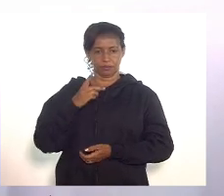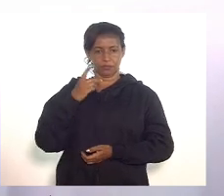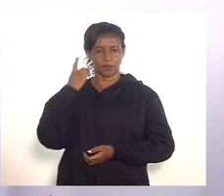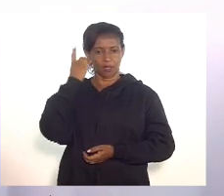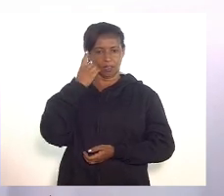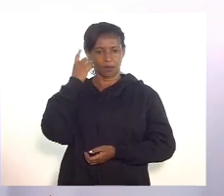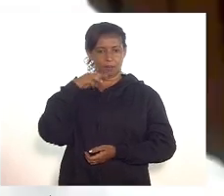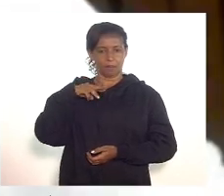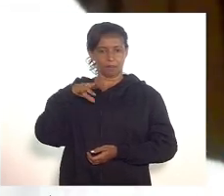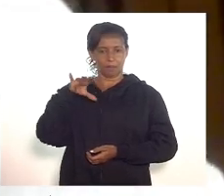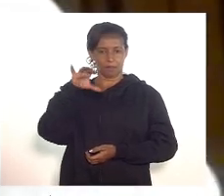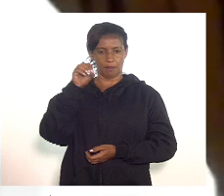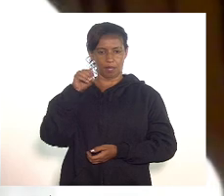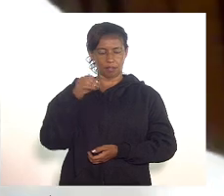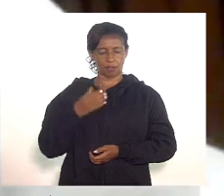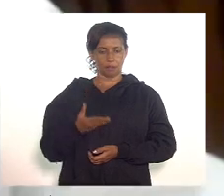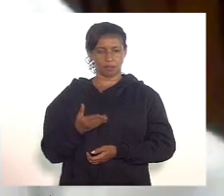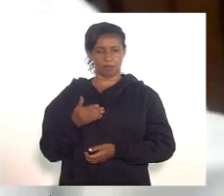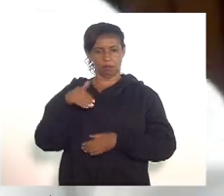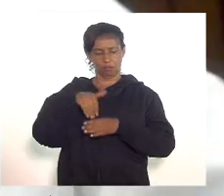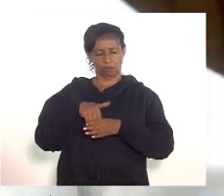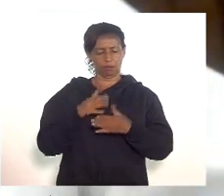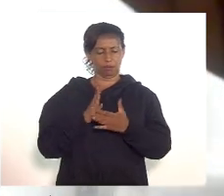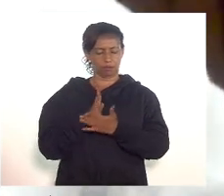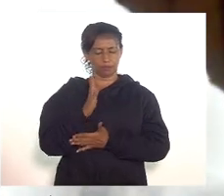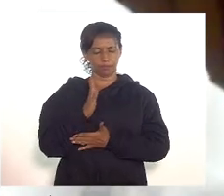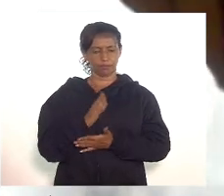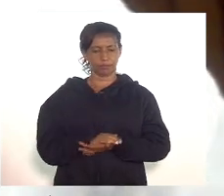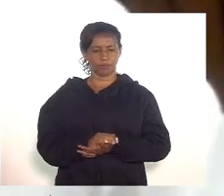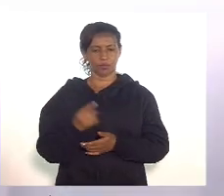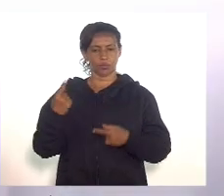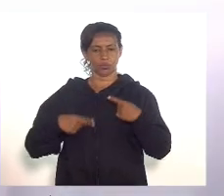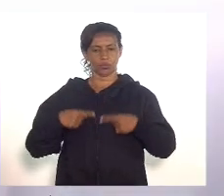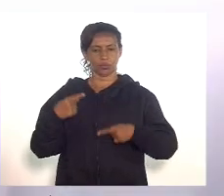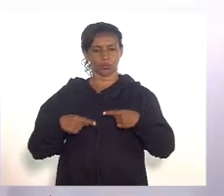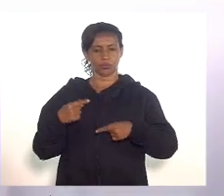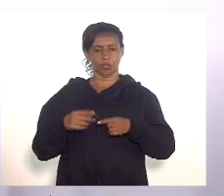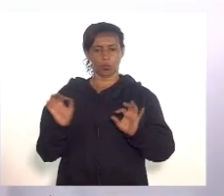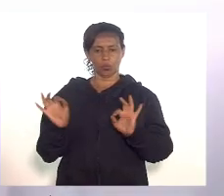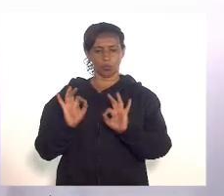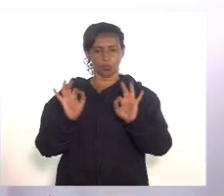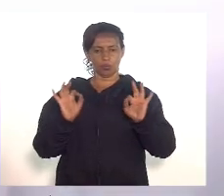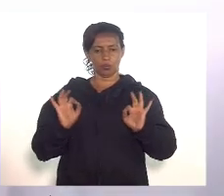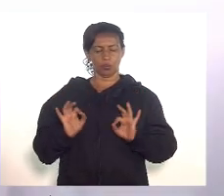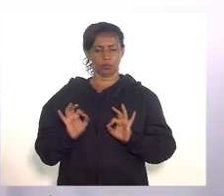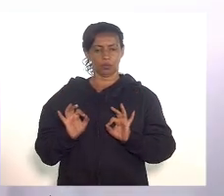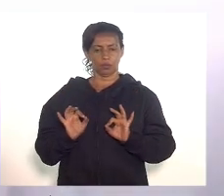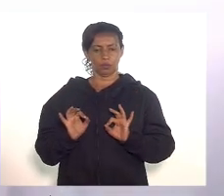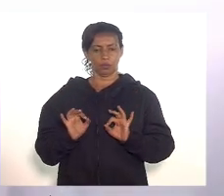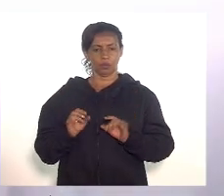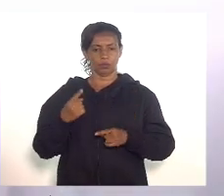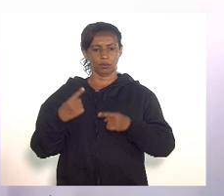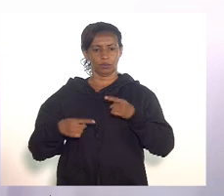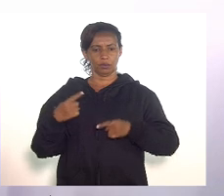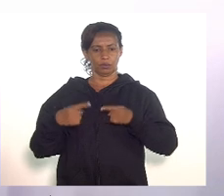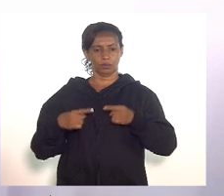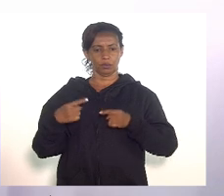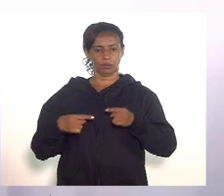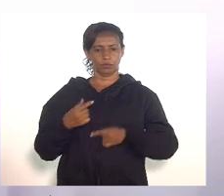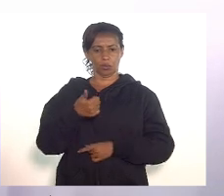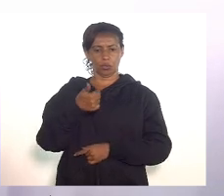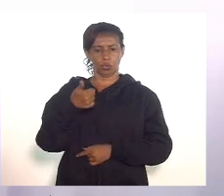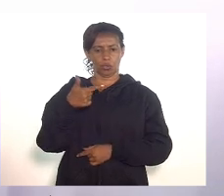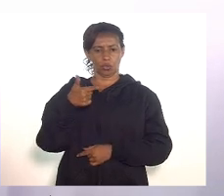cara presidente parecer é favorável em discussão não havendo quem queira discutir o projeto recebeu